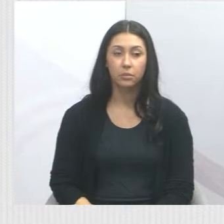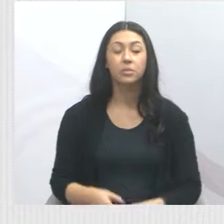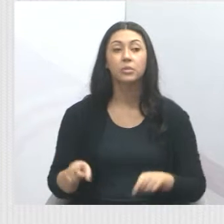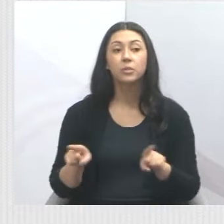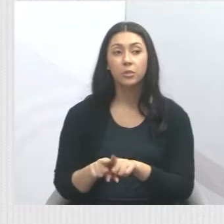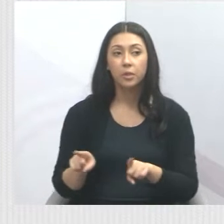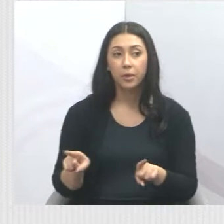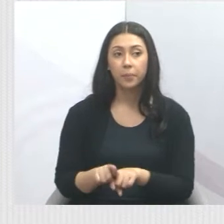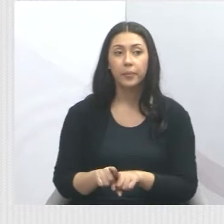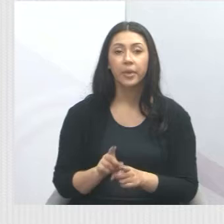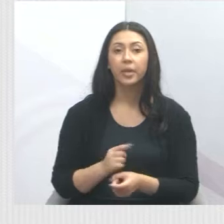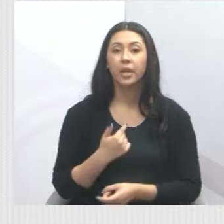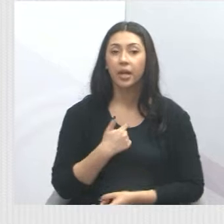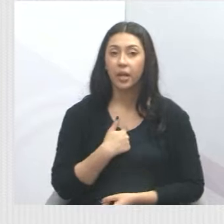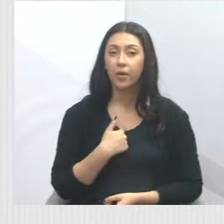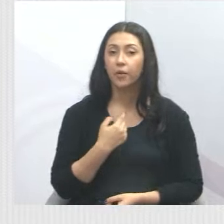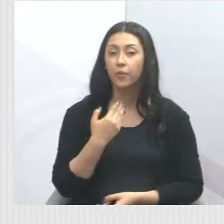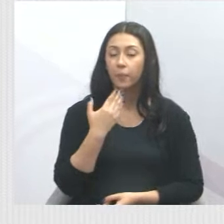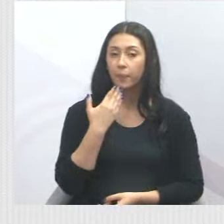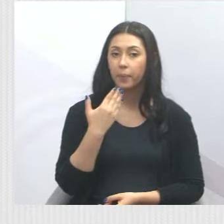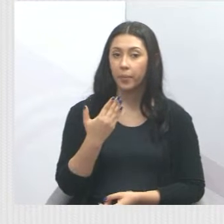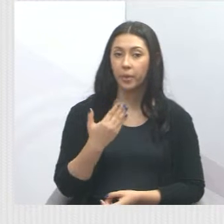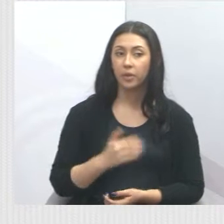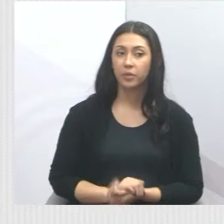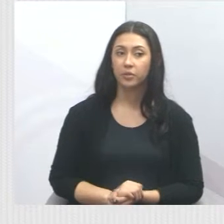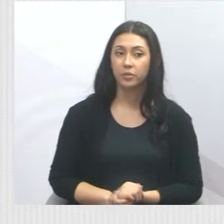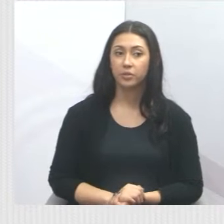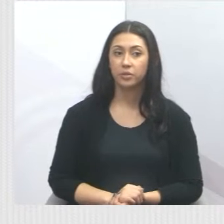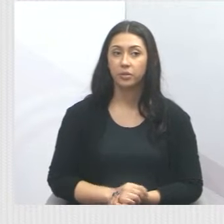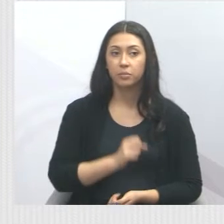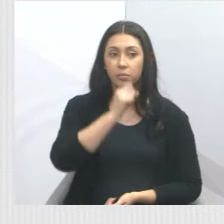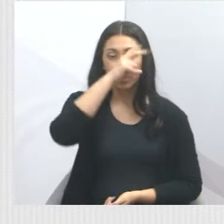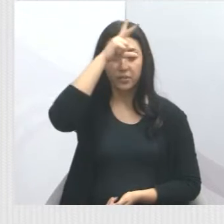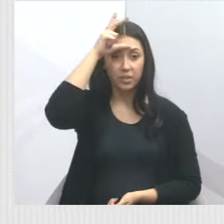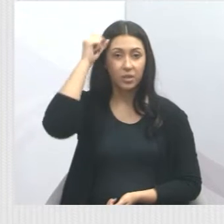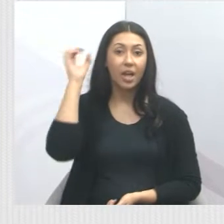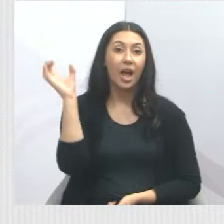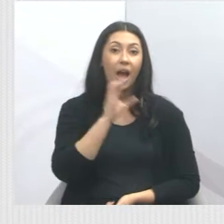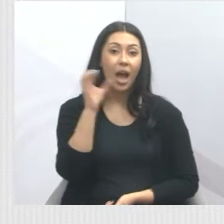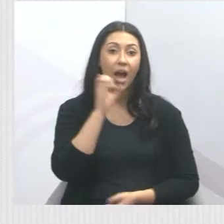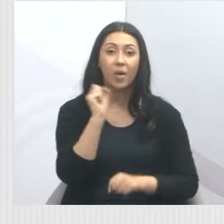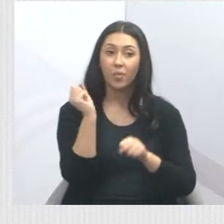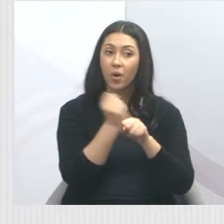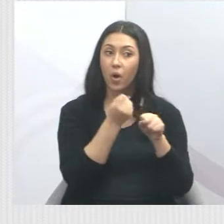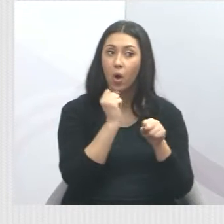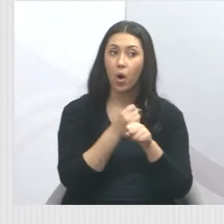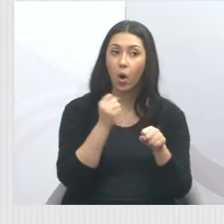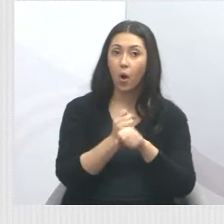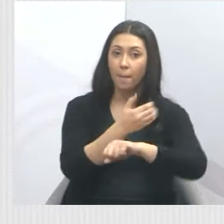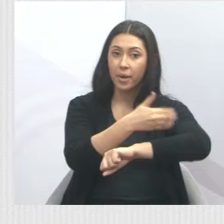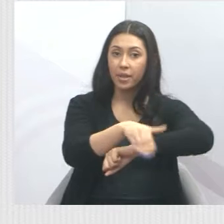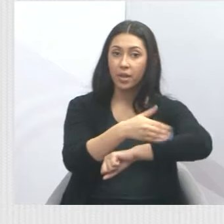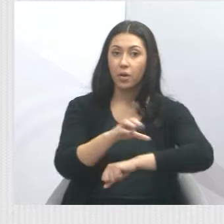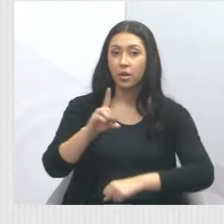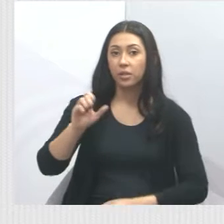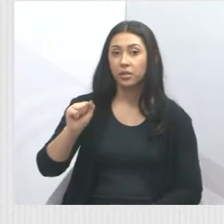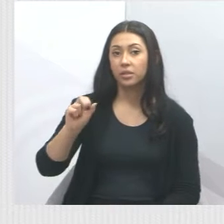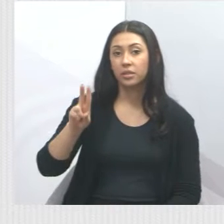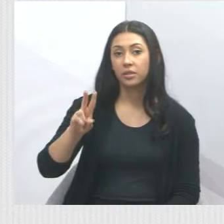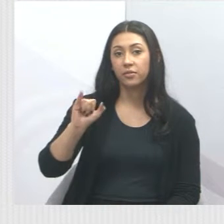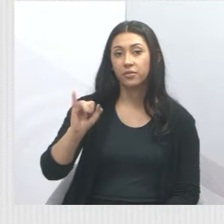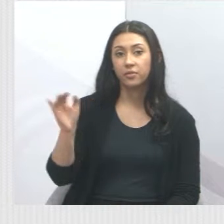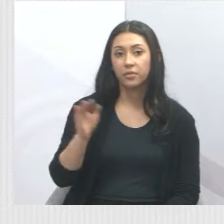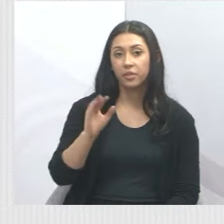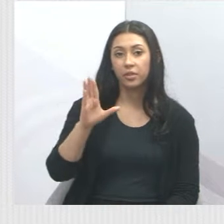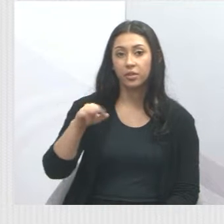Também eu fiz aqui um pedido para que a prefeitura acelerasse a obra da Avenida Davi Monteiro Lino. É uma obra